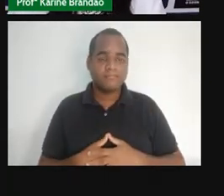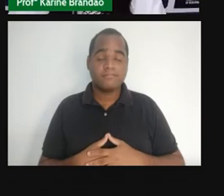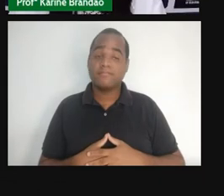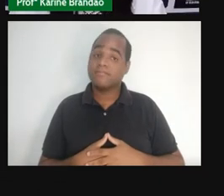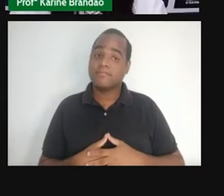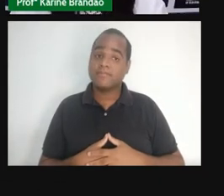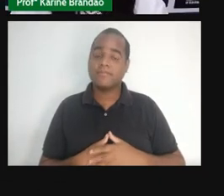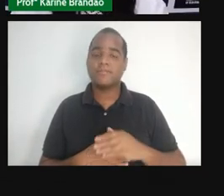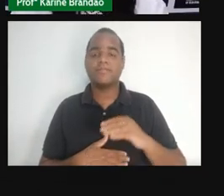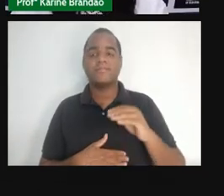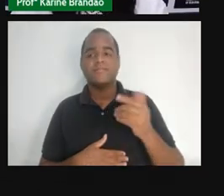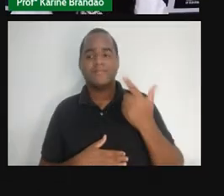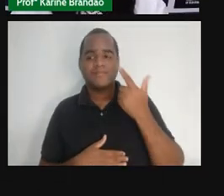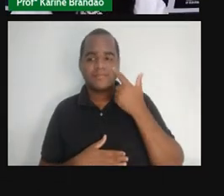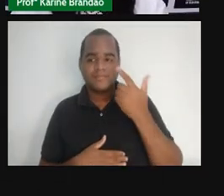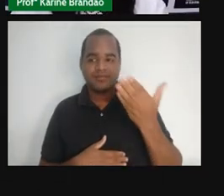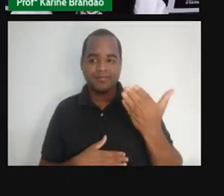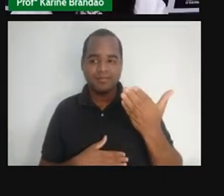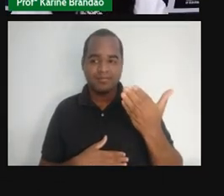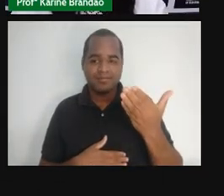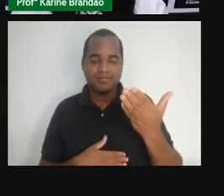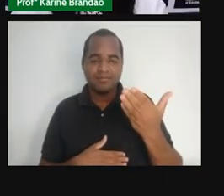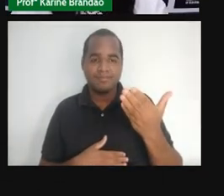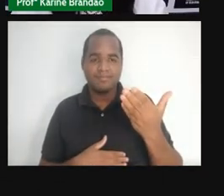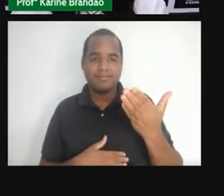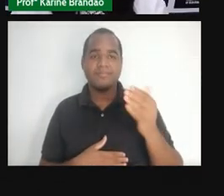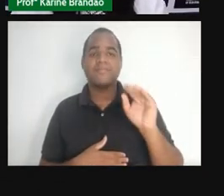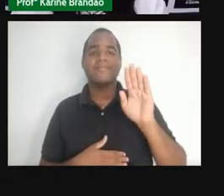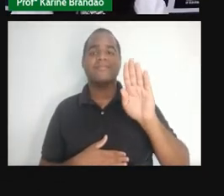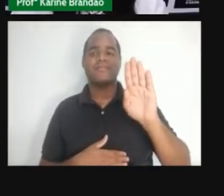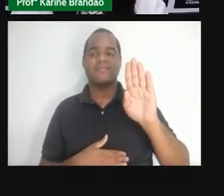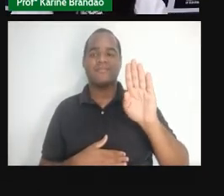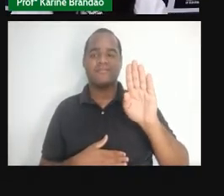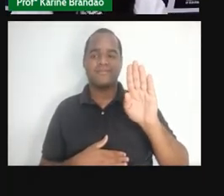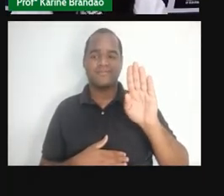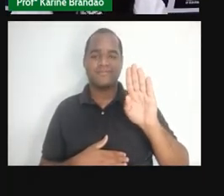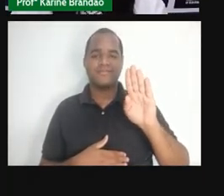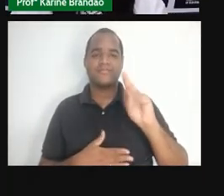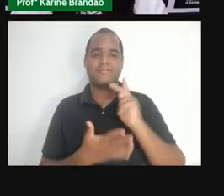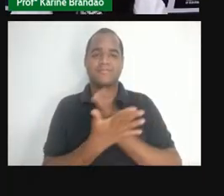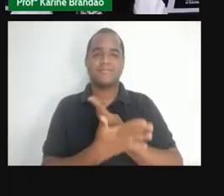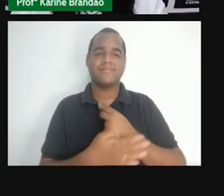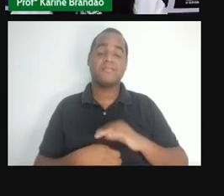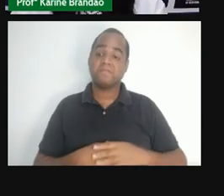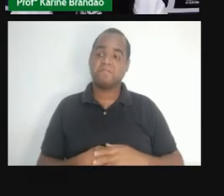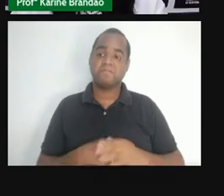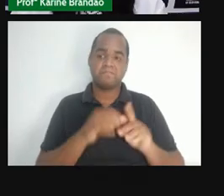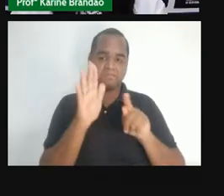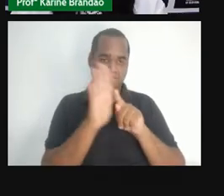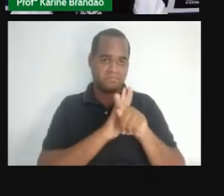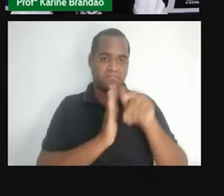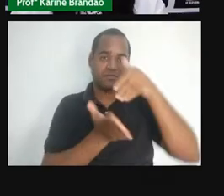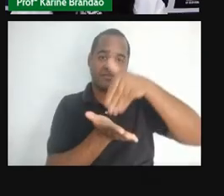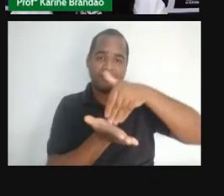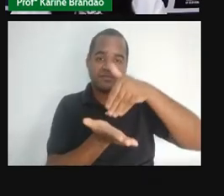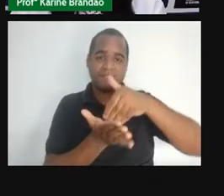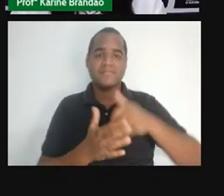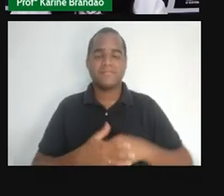Qual, então, das alternativas é a incorreta? O que que nos sobrou? A letra B. Não foi isso?